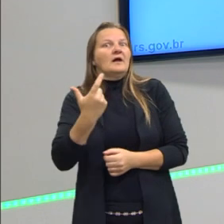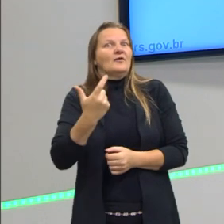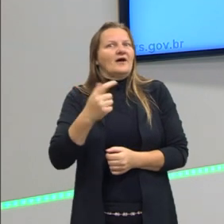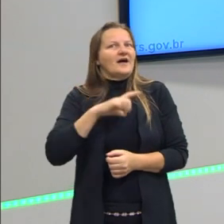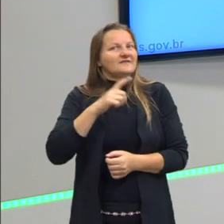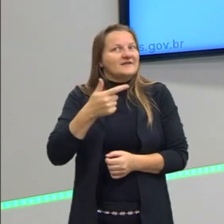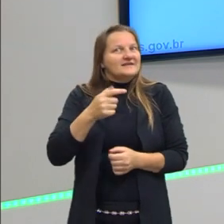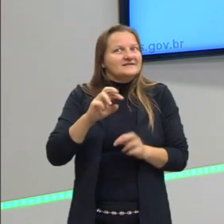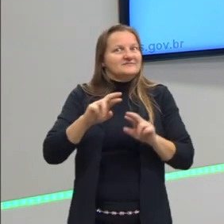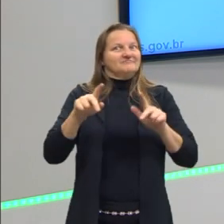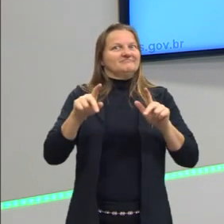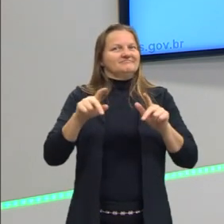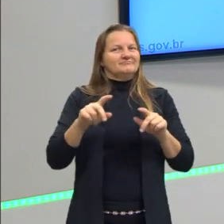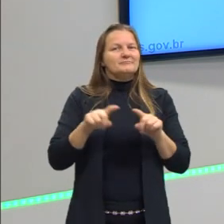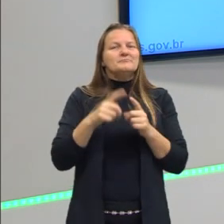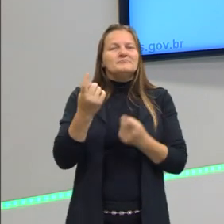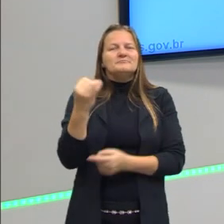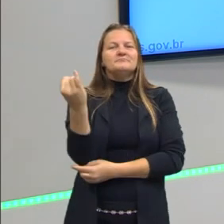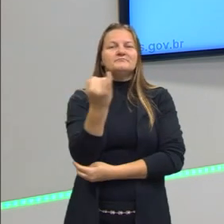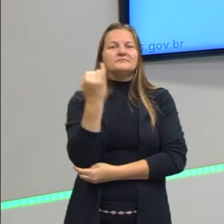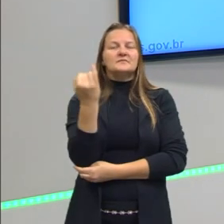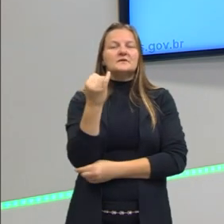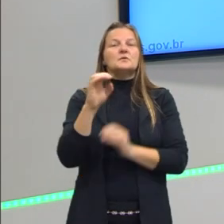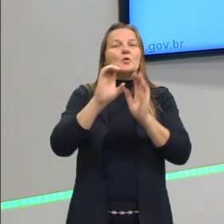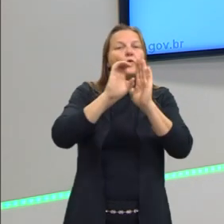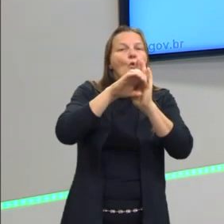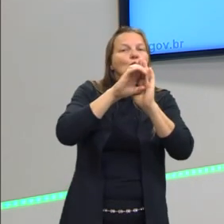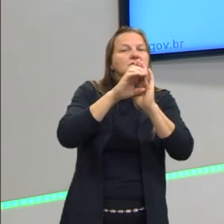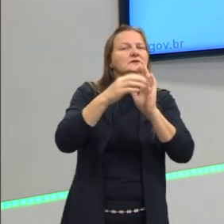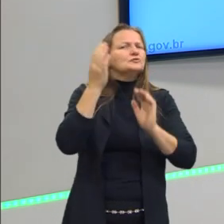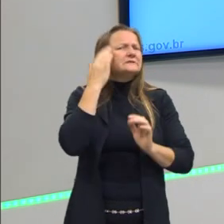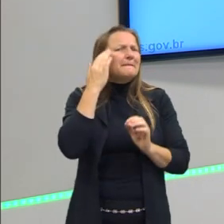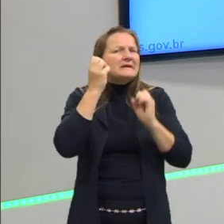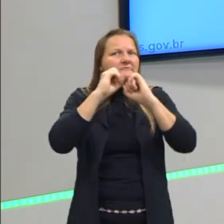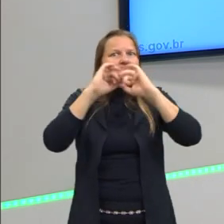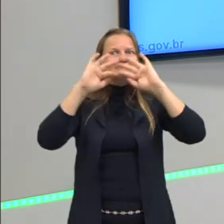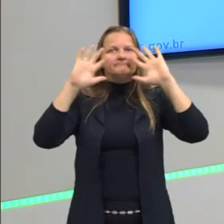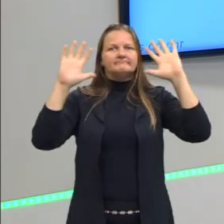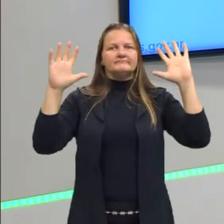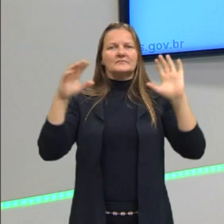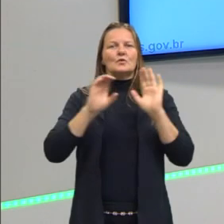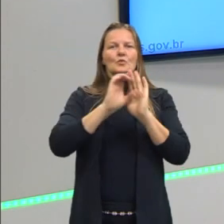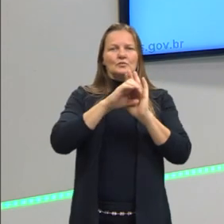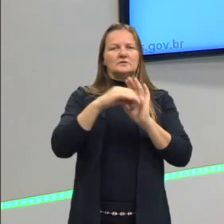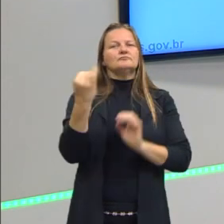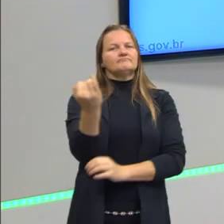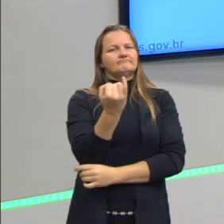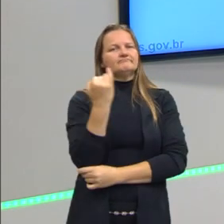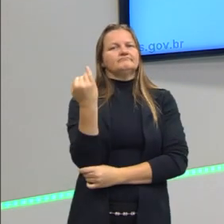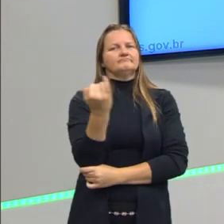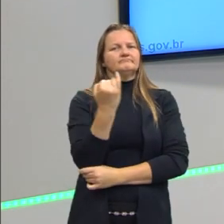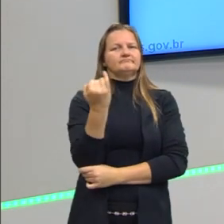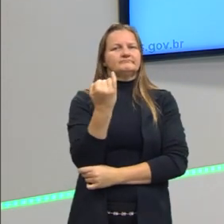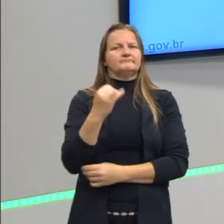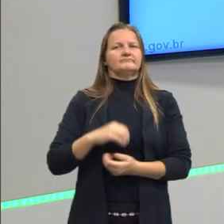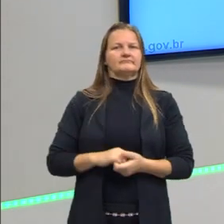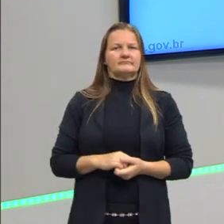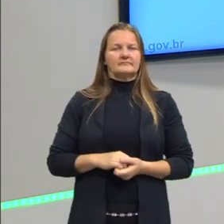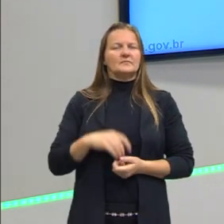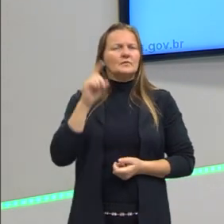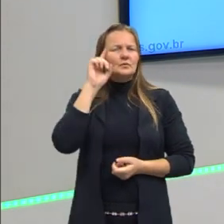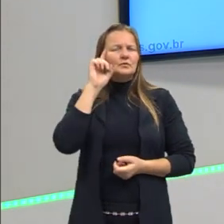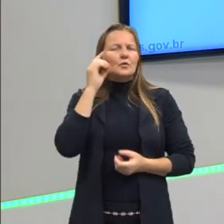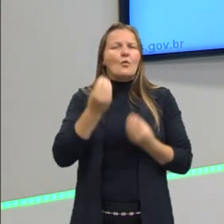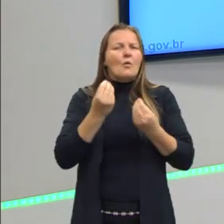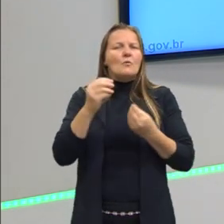exceção, mas o importante, então, é se deter no conceito, entender os conceitos, entender no nosso dia a